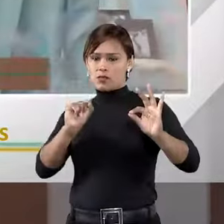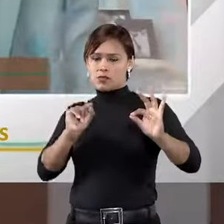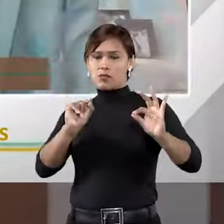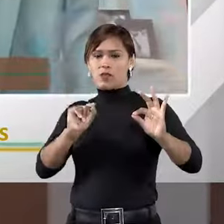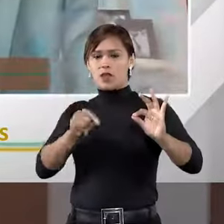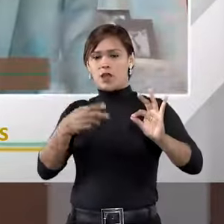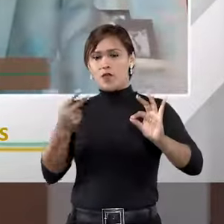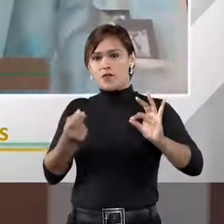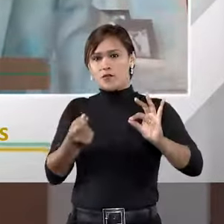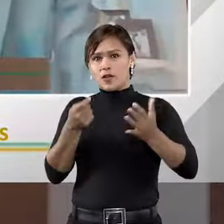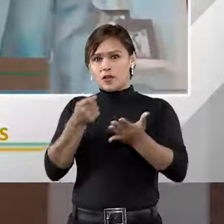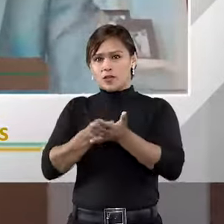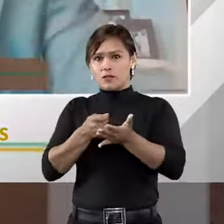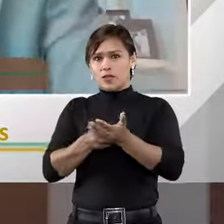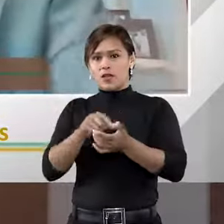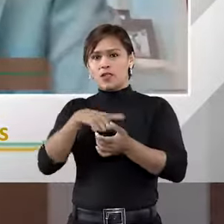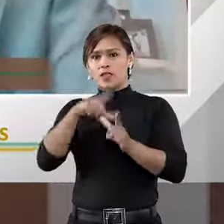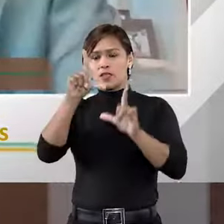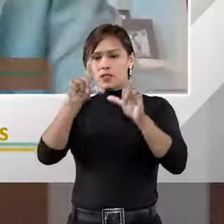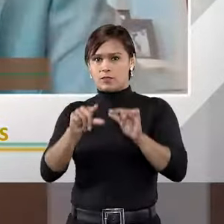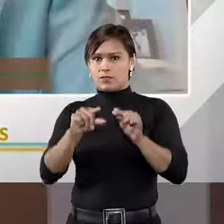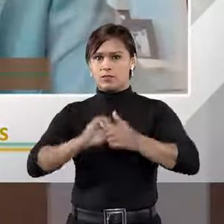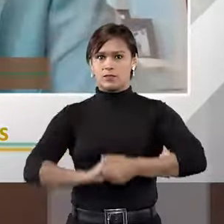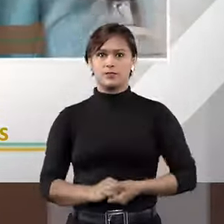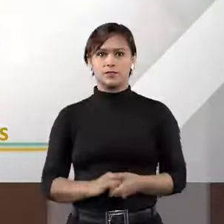diria, tenda a diminuir.